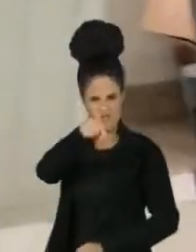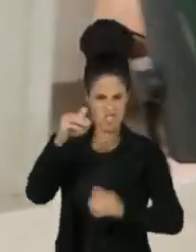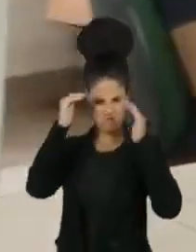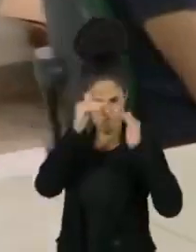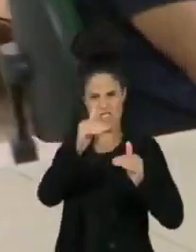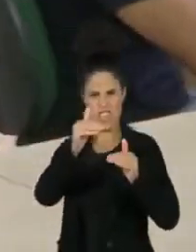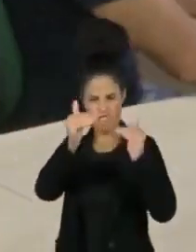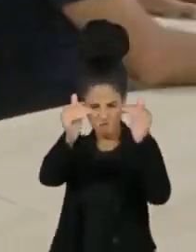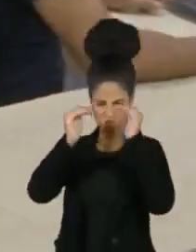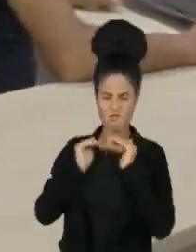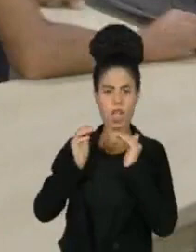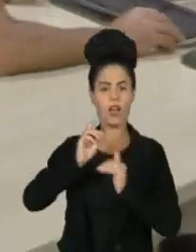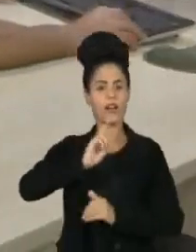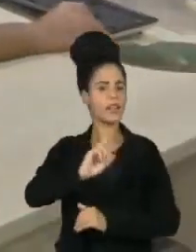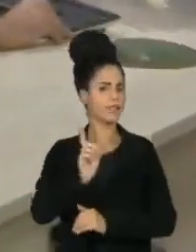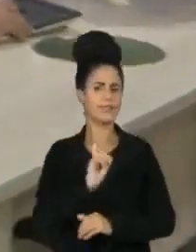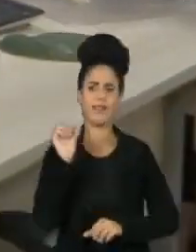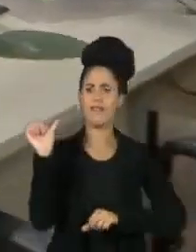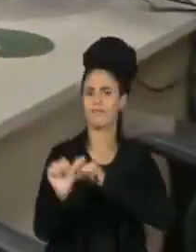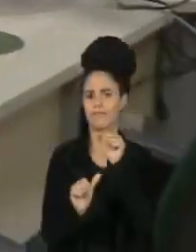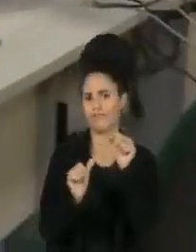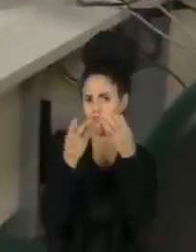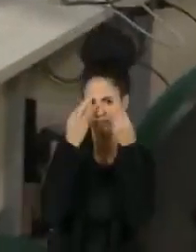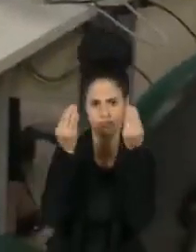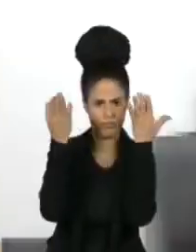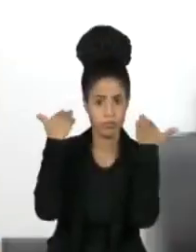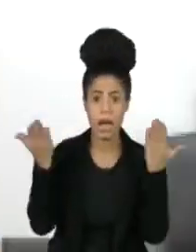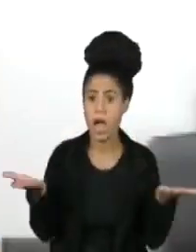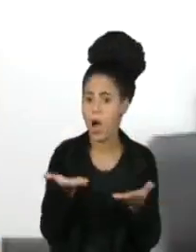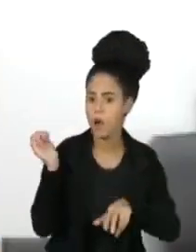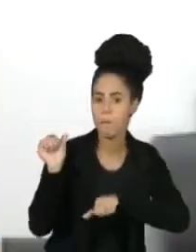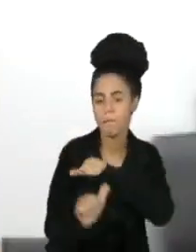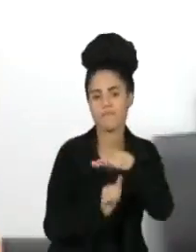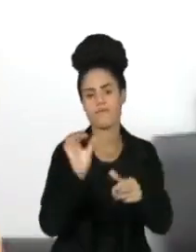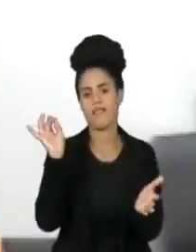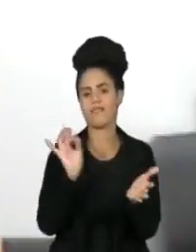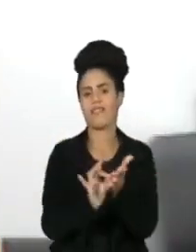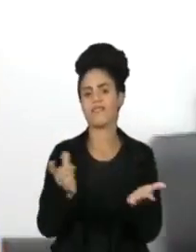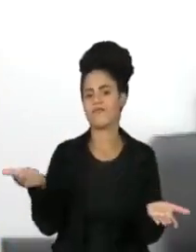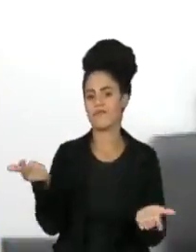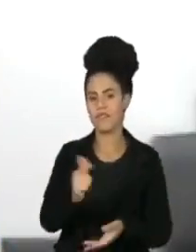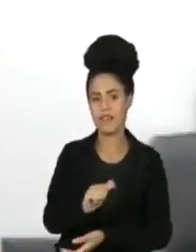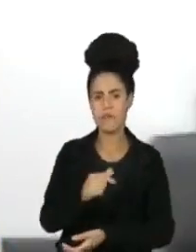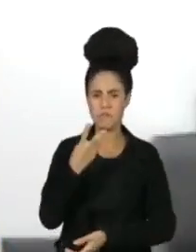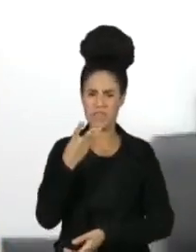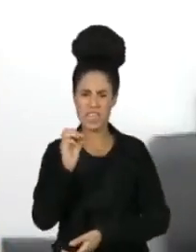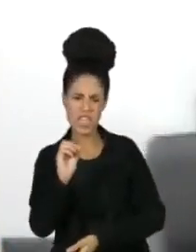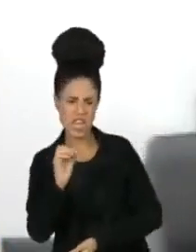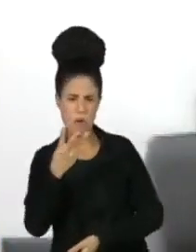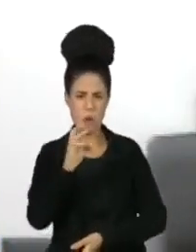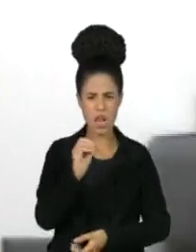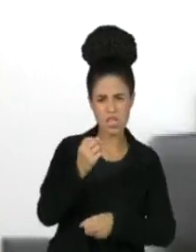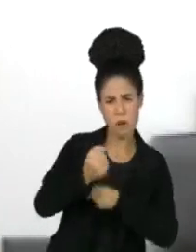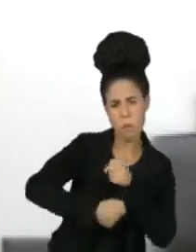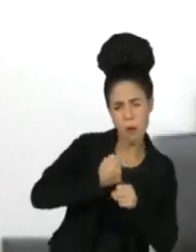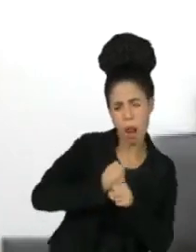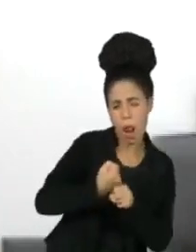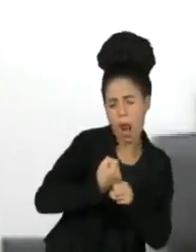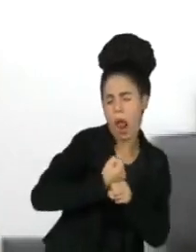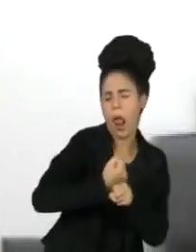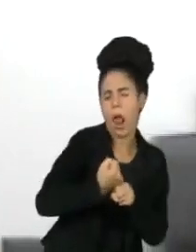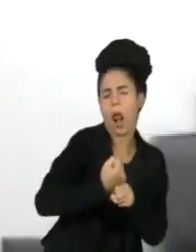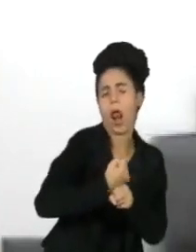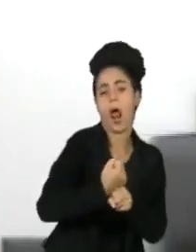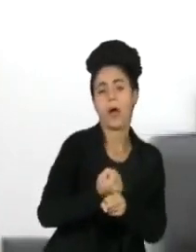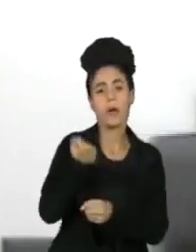ficou no passado. A geração dos nossos pais, o que era esperado? Que a pessoa ficasse 30, 40 anos, começasse uma empresa, se